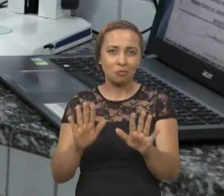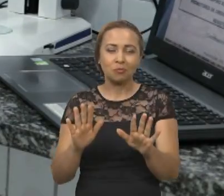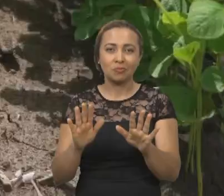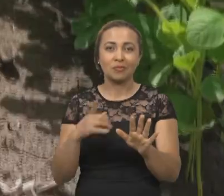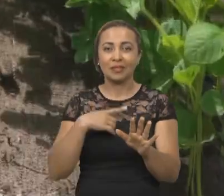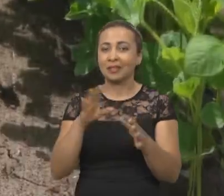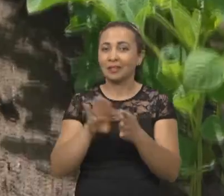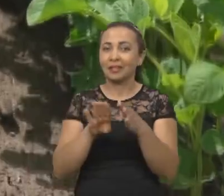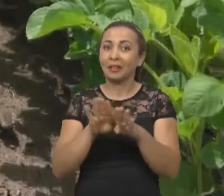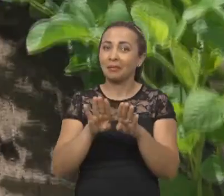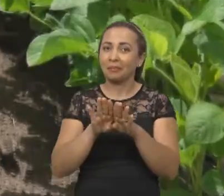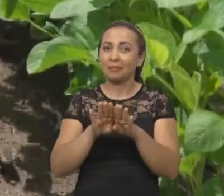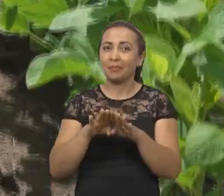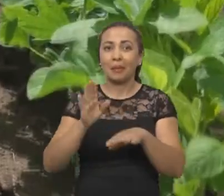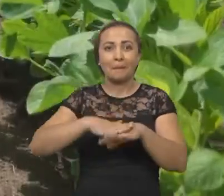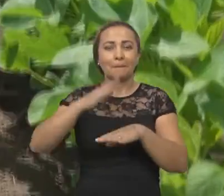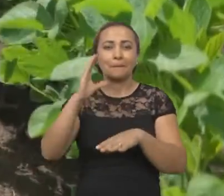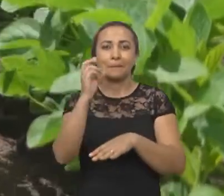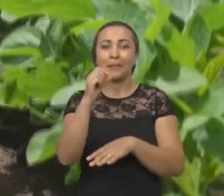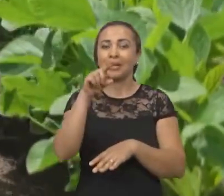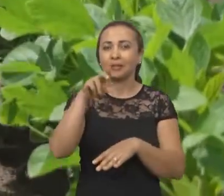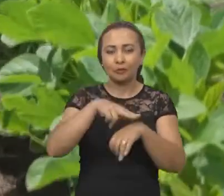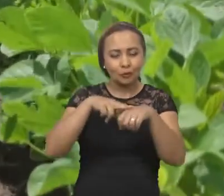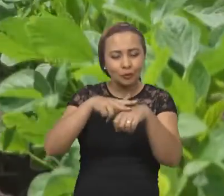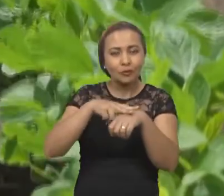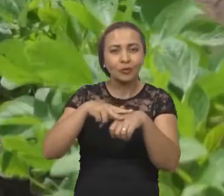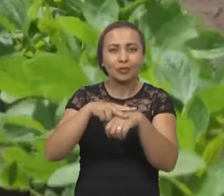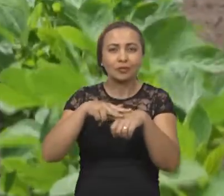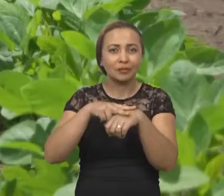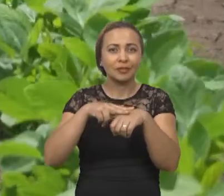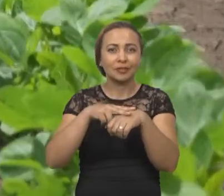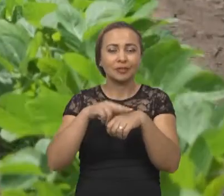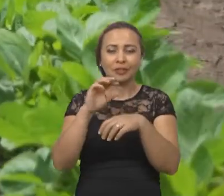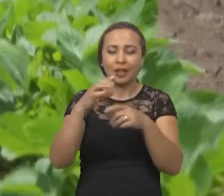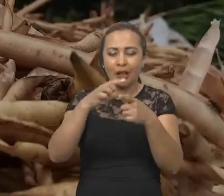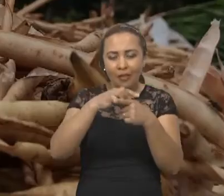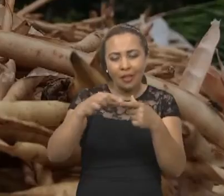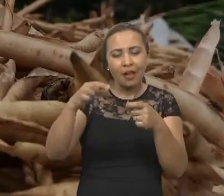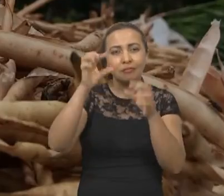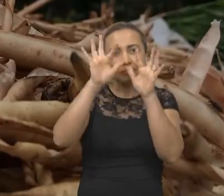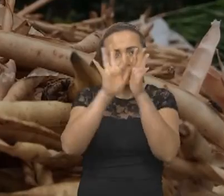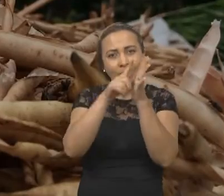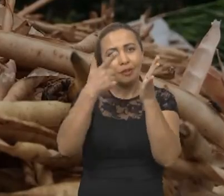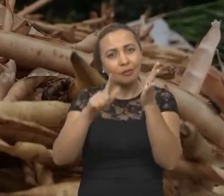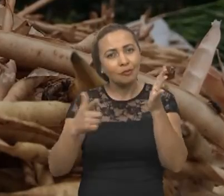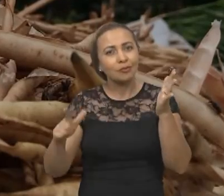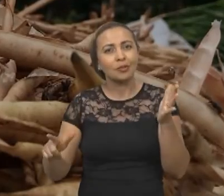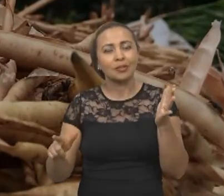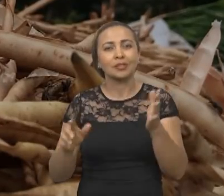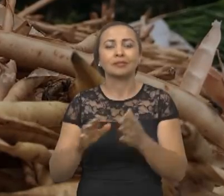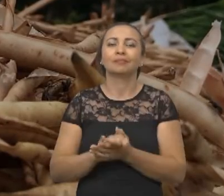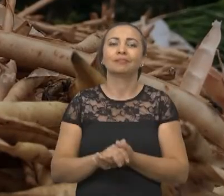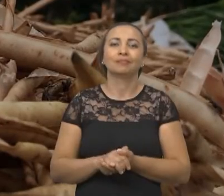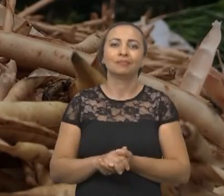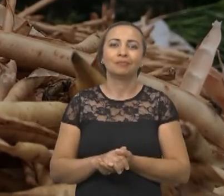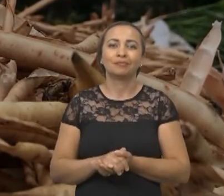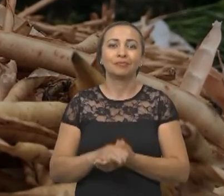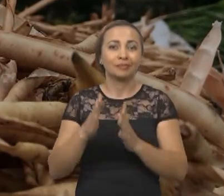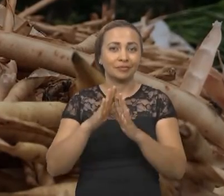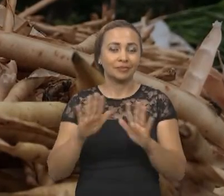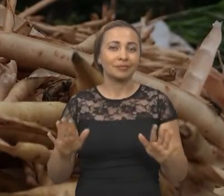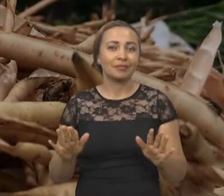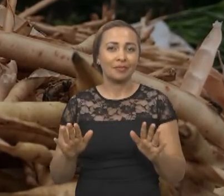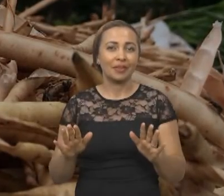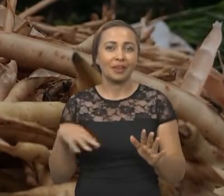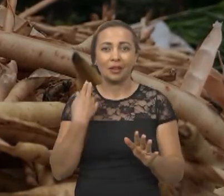uma maior quantidade de clorofila nas folhas das plantas aumentando a sua quantidade produtiva então